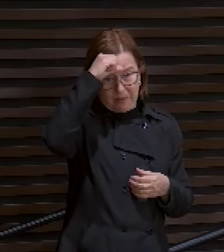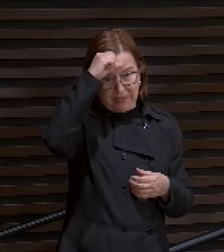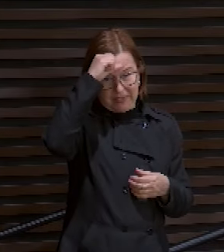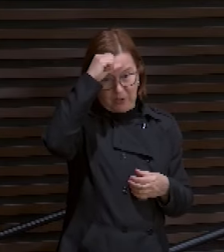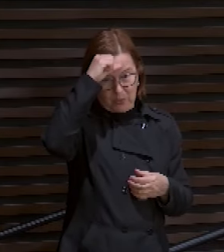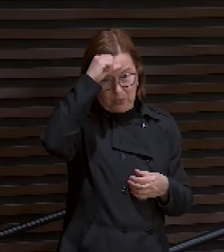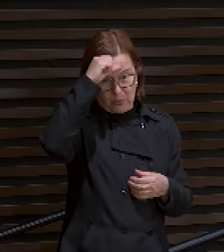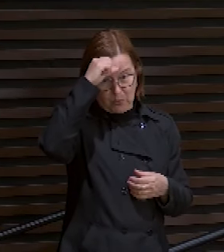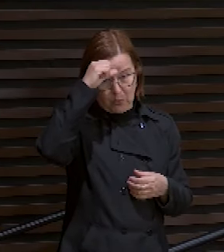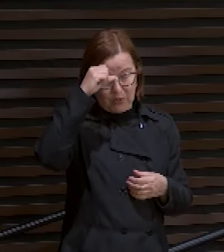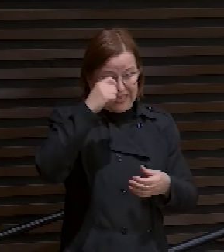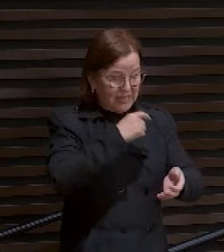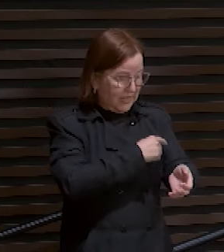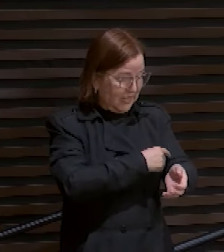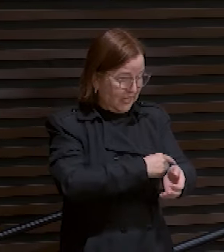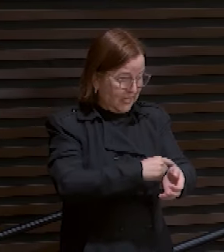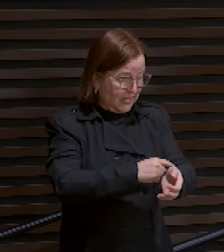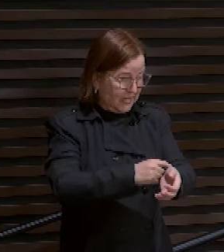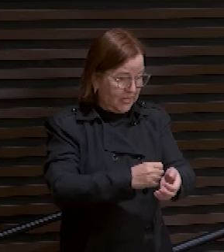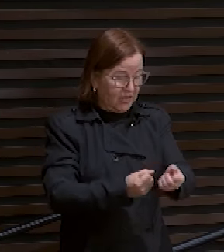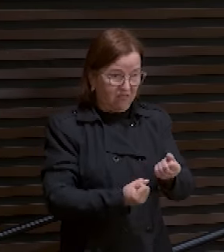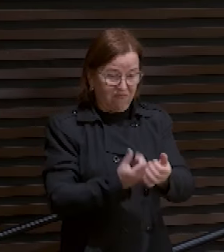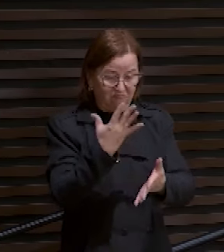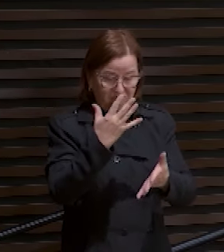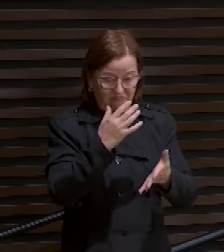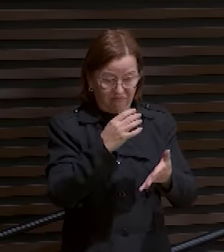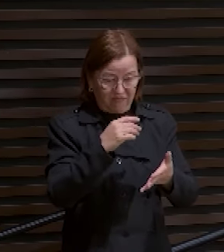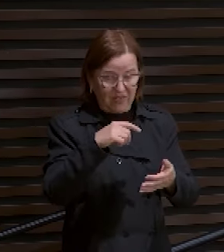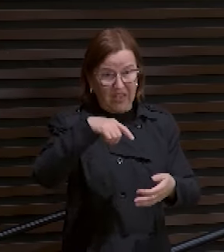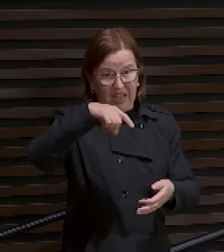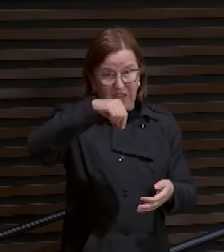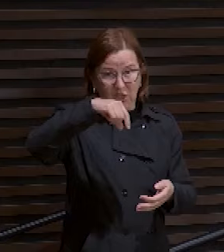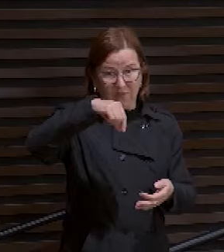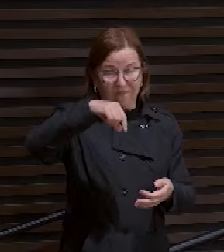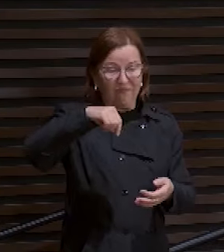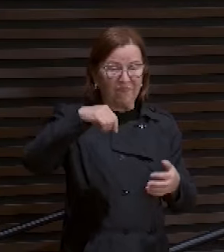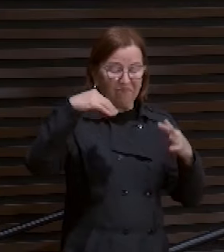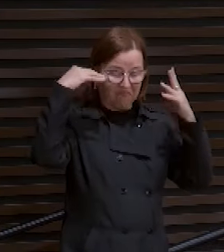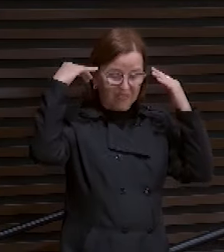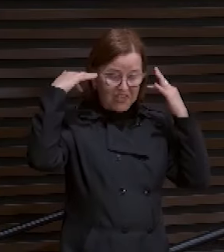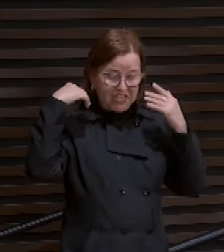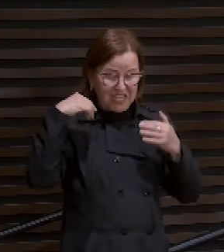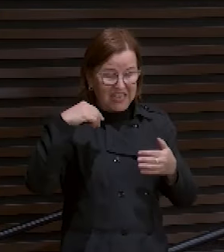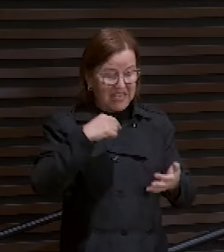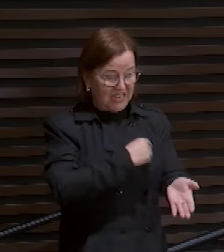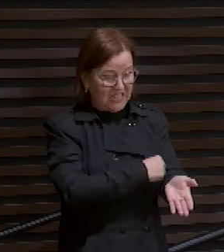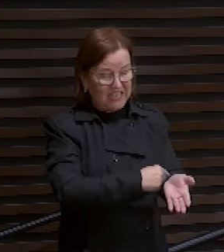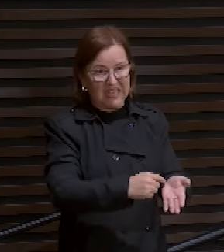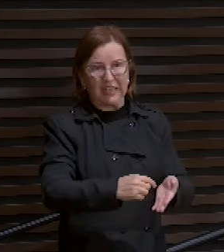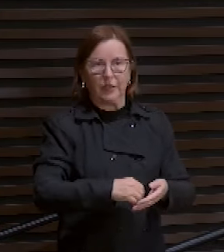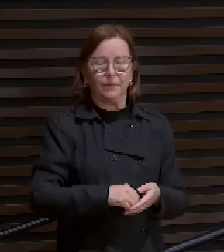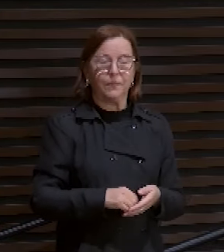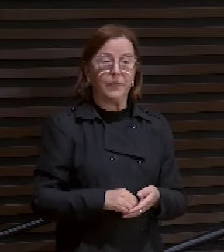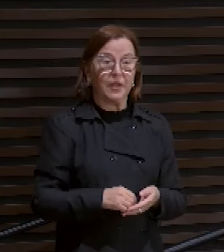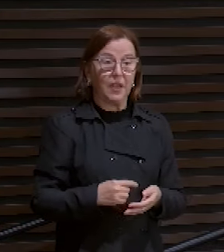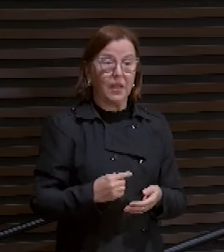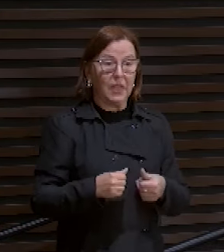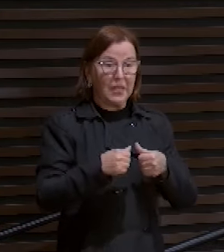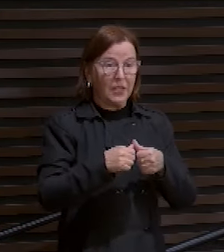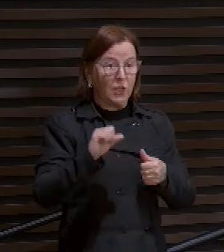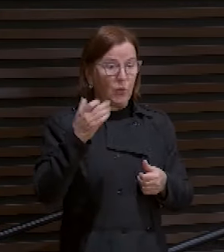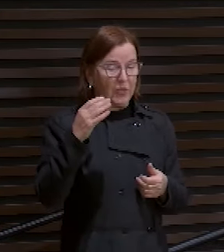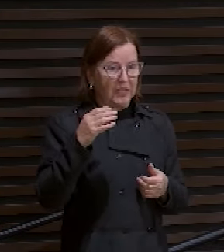vasos. Tem até uma estatística aqui que eu peguei. Isso acontece em uma a cada 10 milhões de